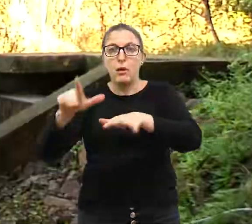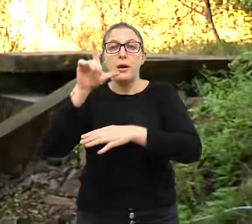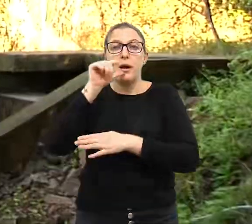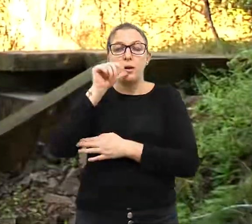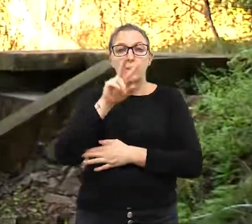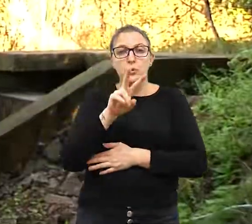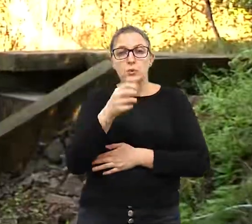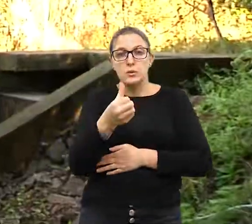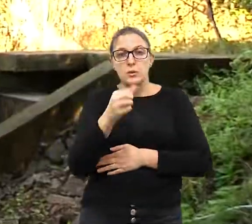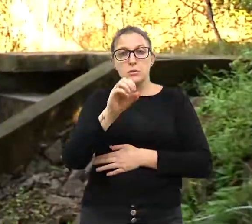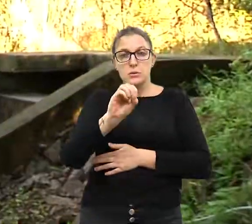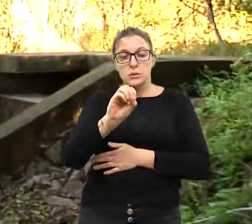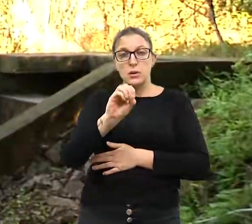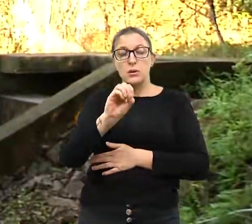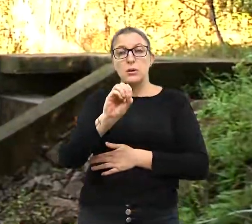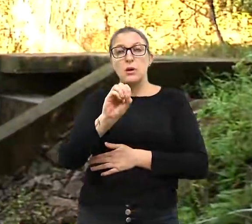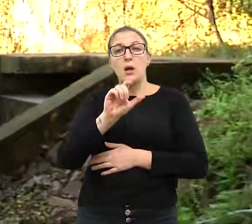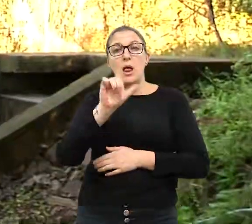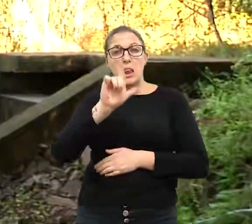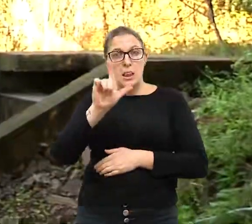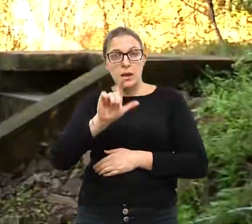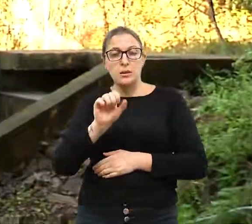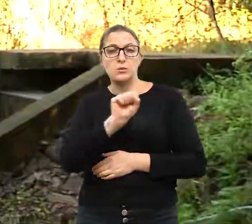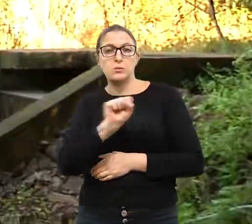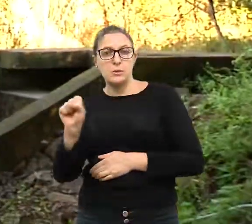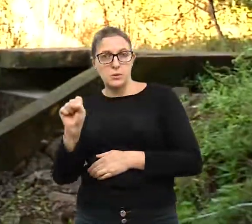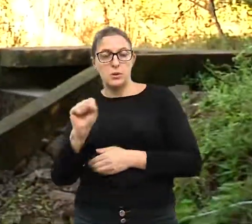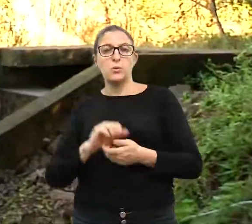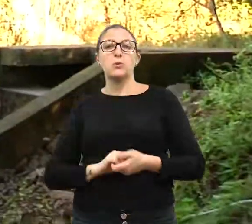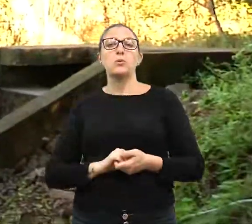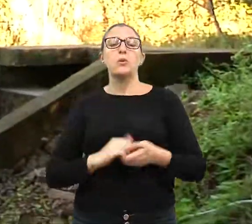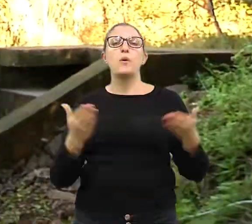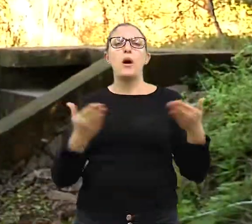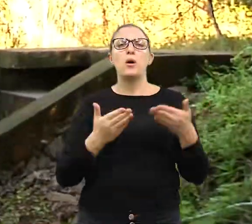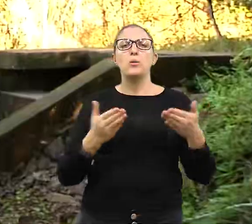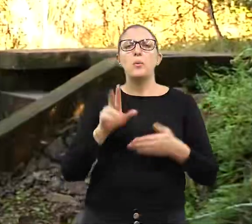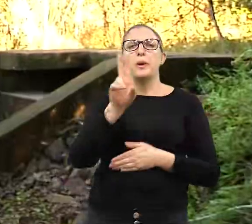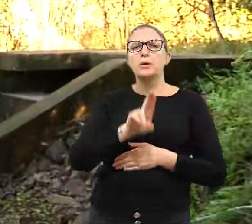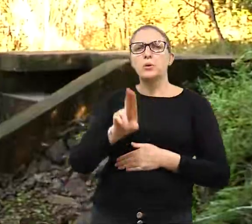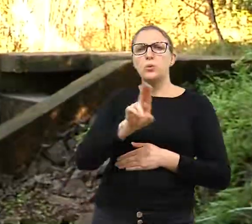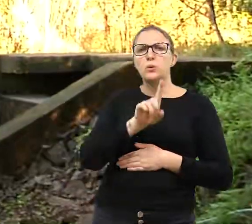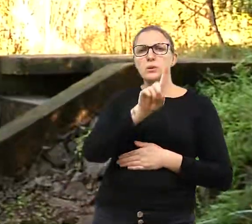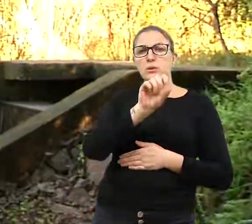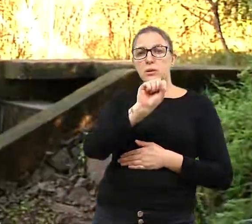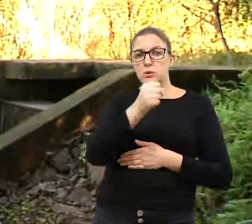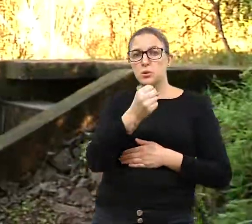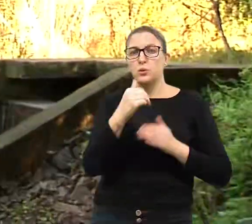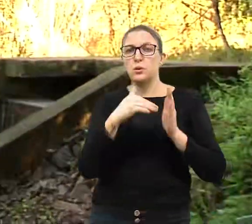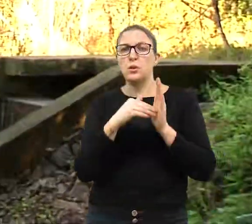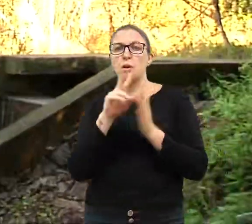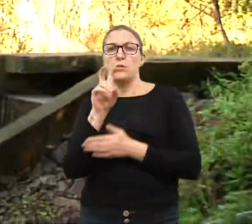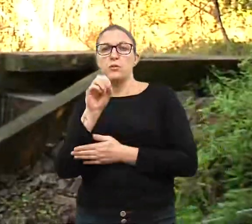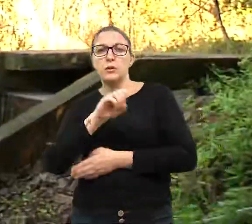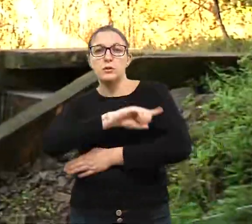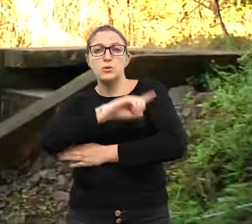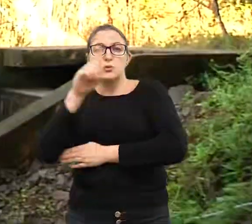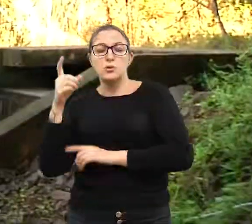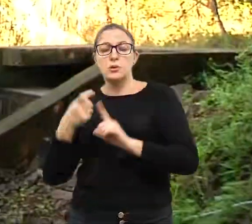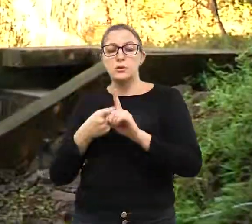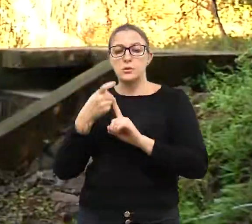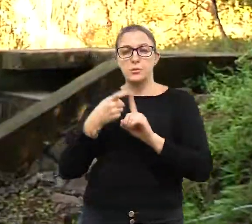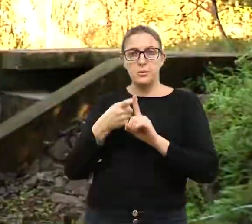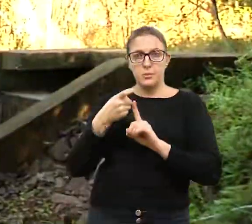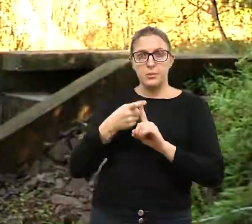por segundo. E atualmente, essa barragem fica ligada de 18 a 20 dias por mês. A tendência é manter